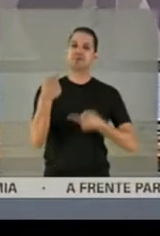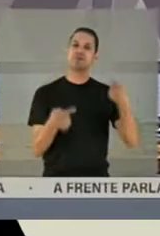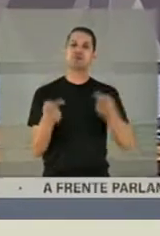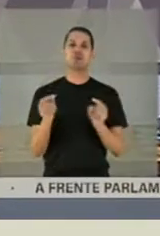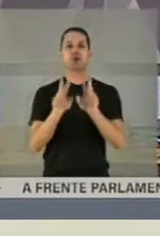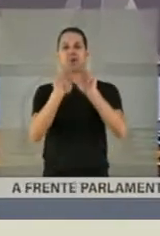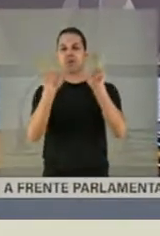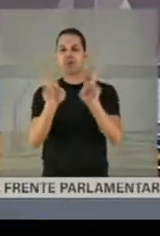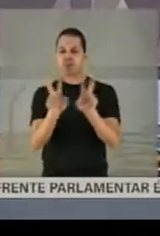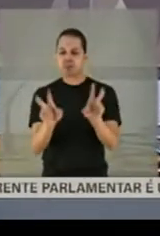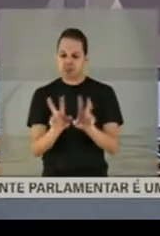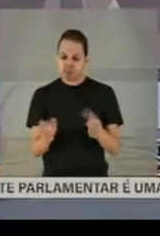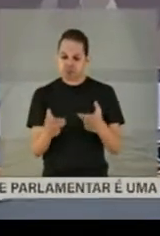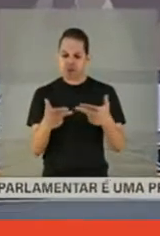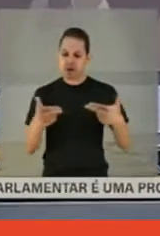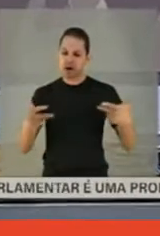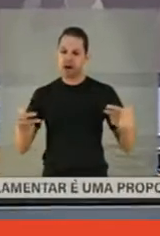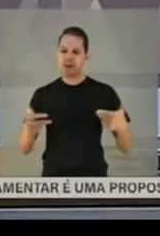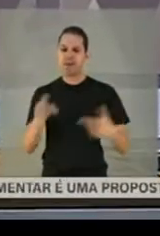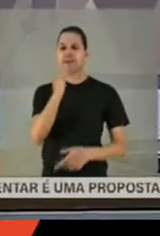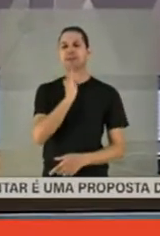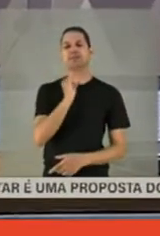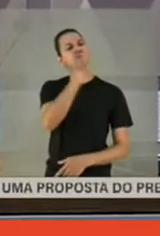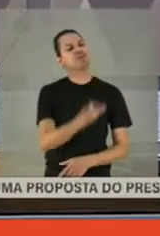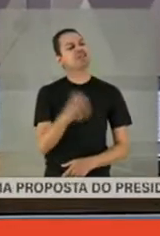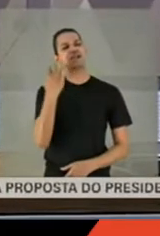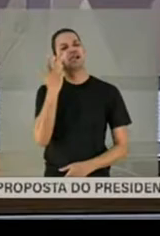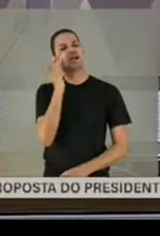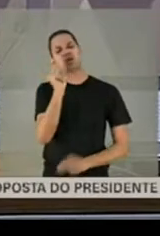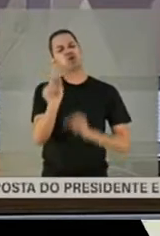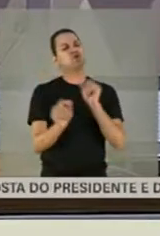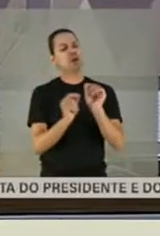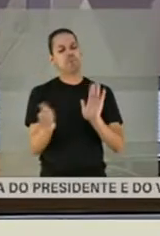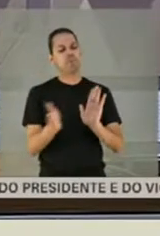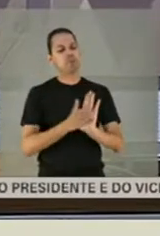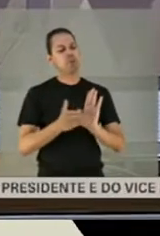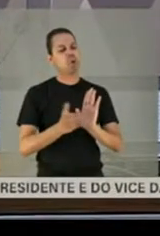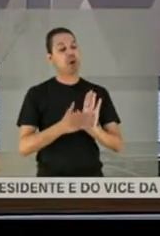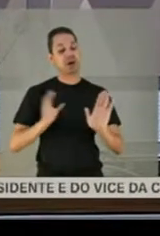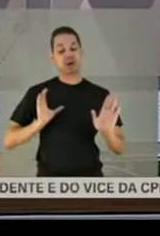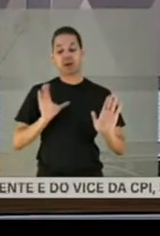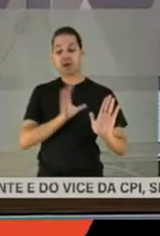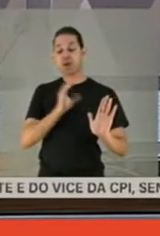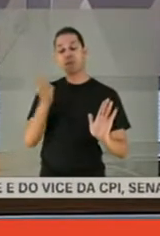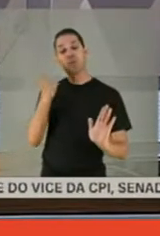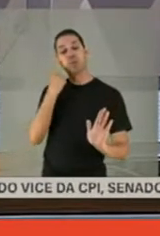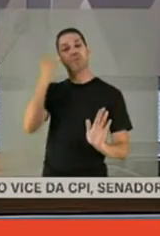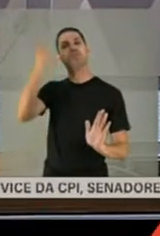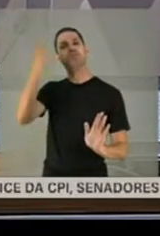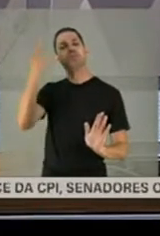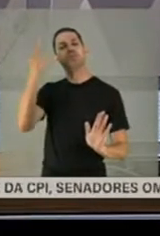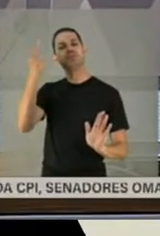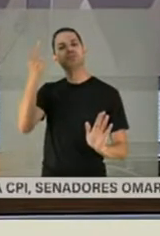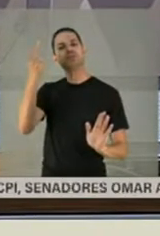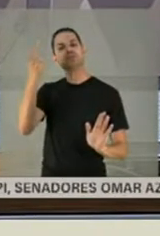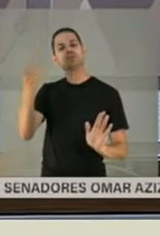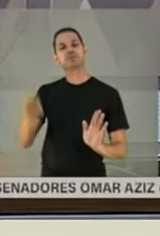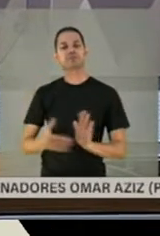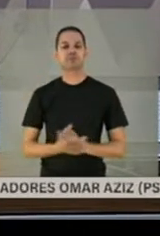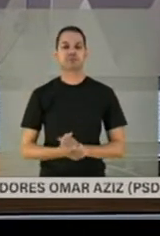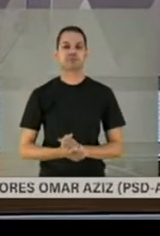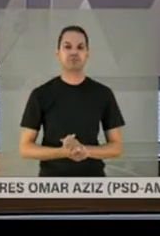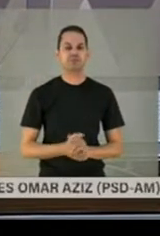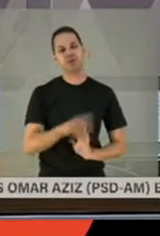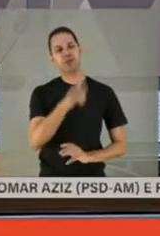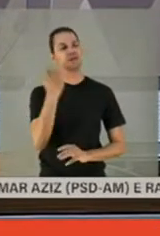questões. O que é que a senhora acha dessas propostas que a Comissão Parlamentar de Inquérito está pensando levar